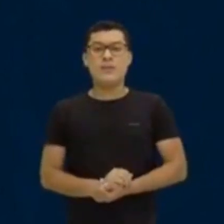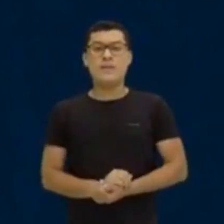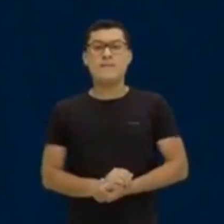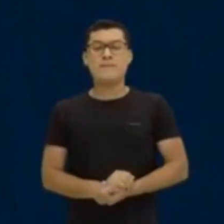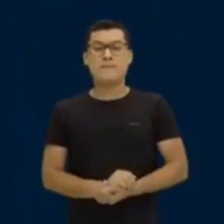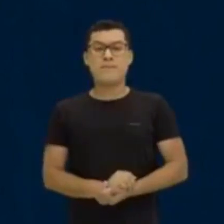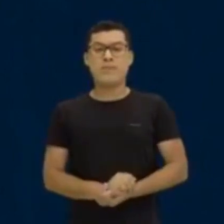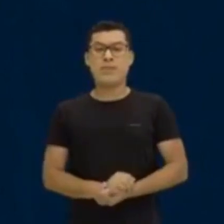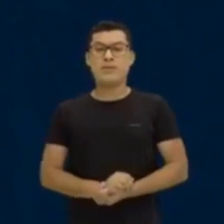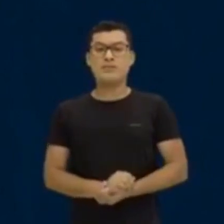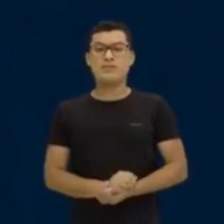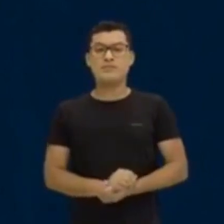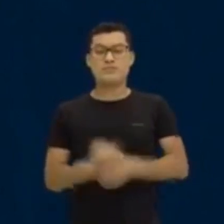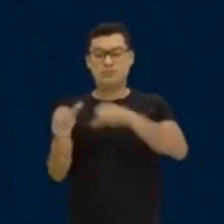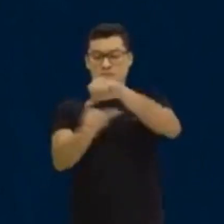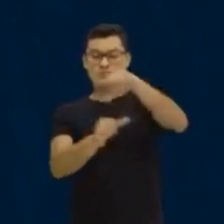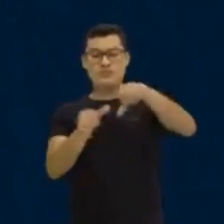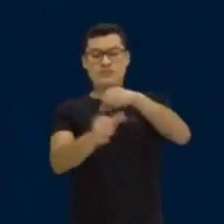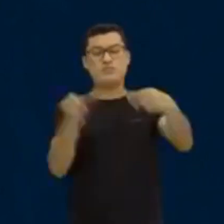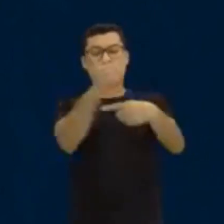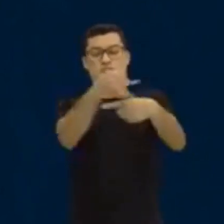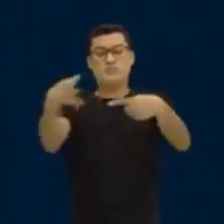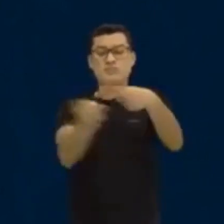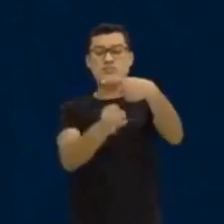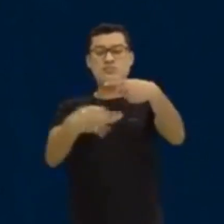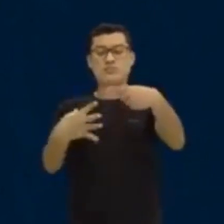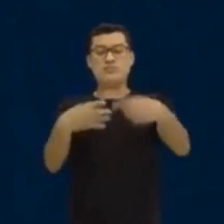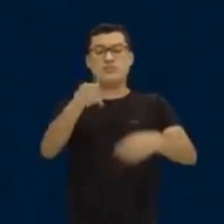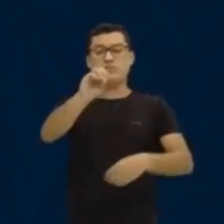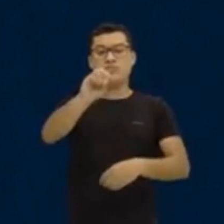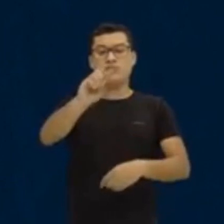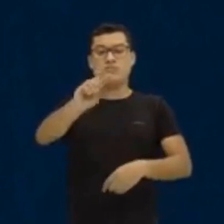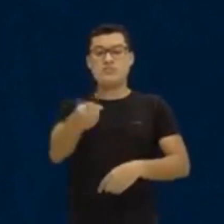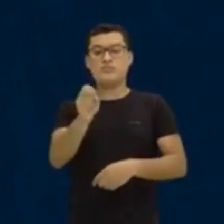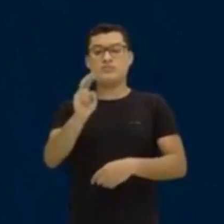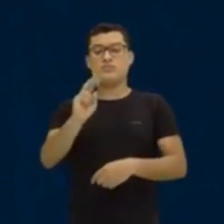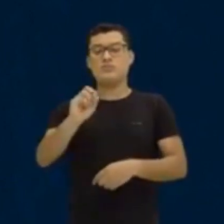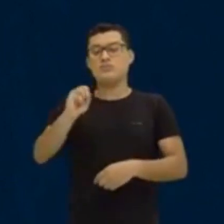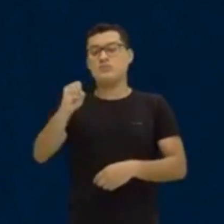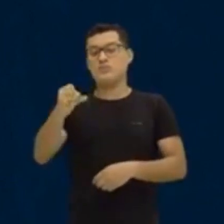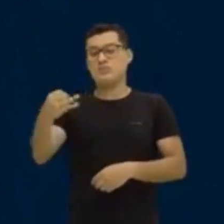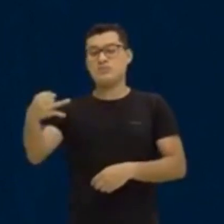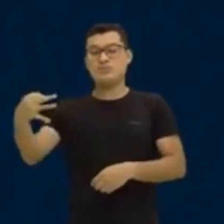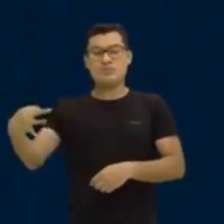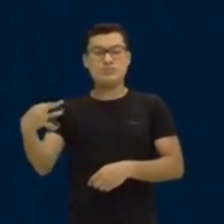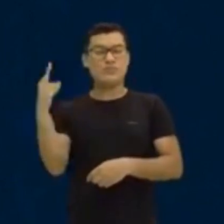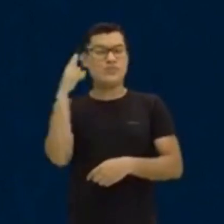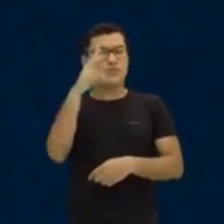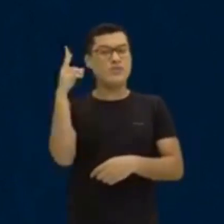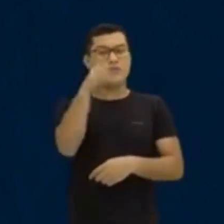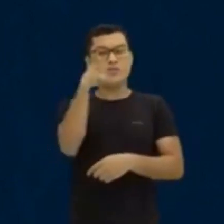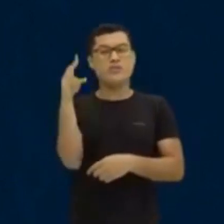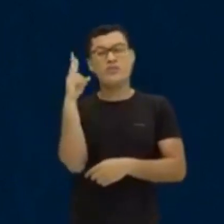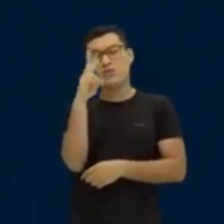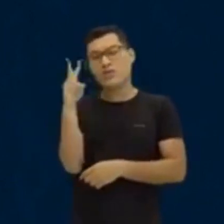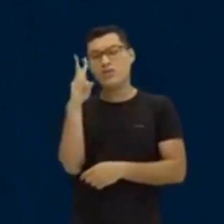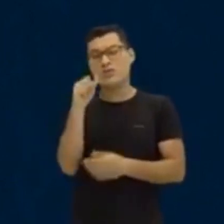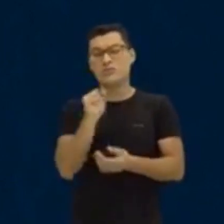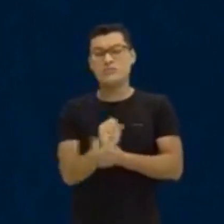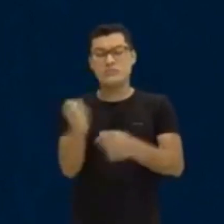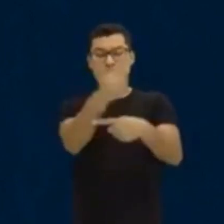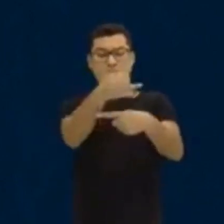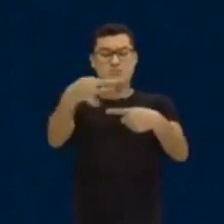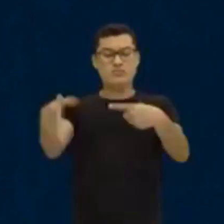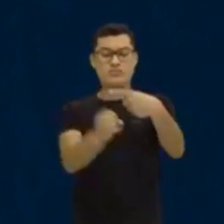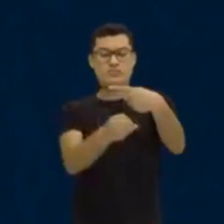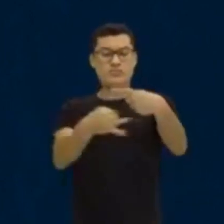Então, transformar a fração em decimal. Gente, vocês estão lembrados aí que fração, ela